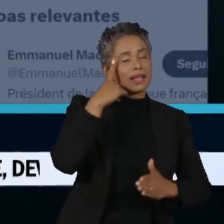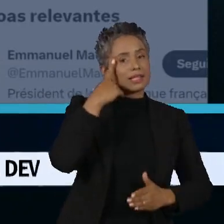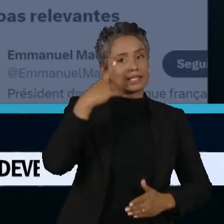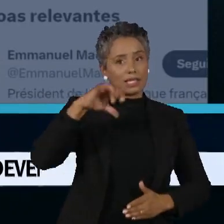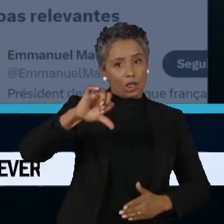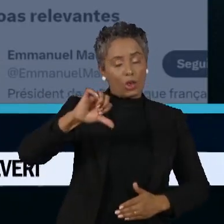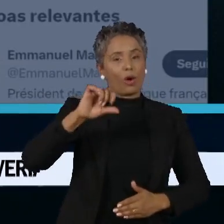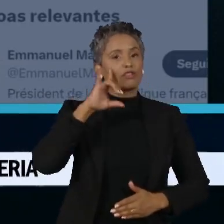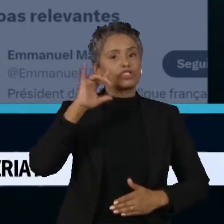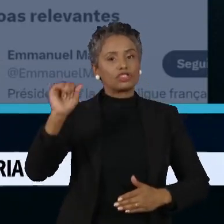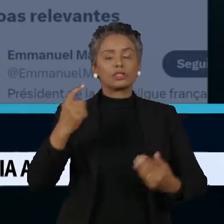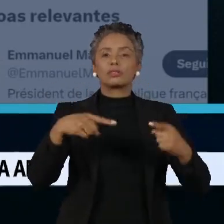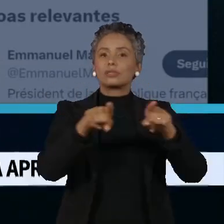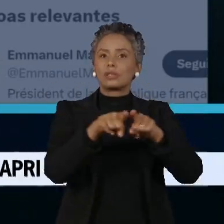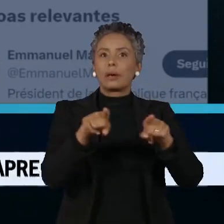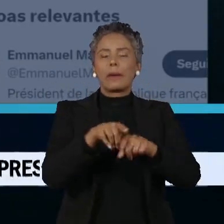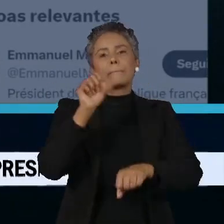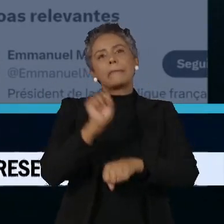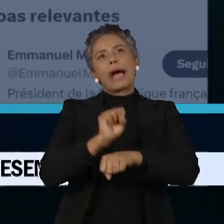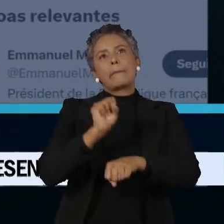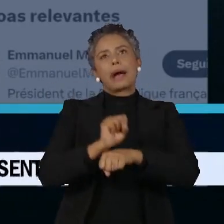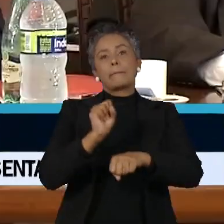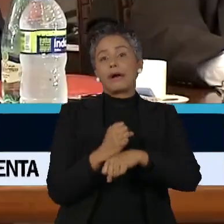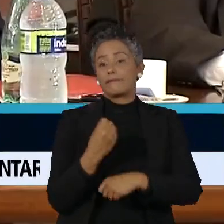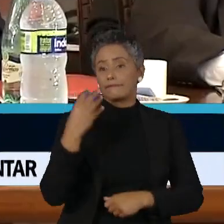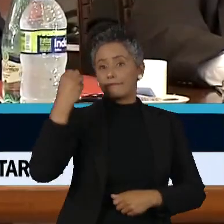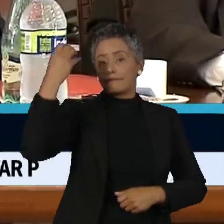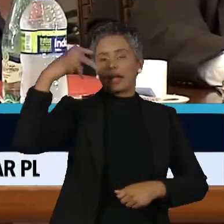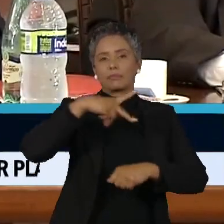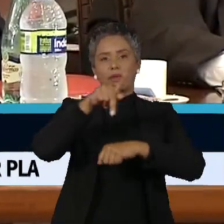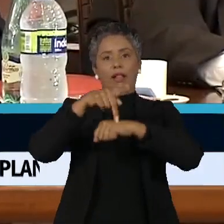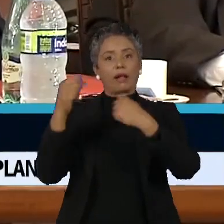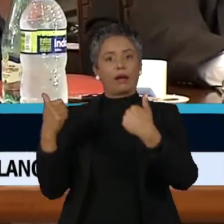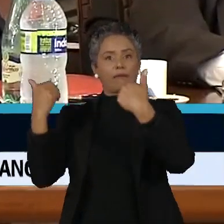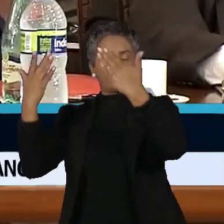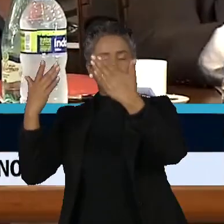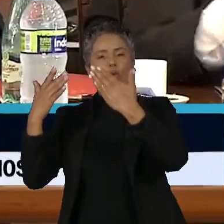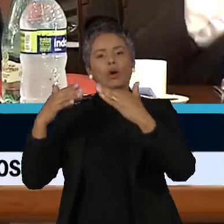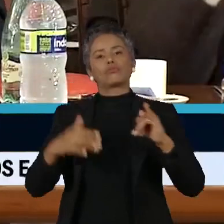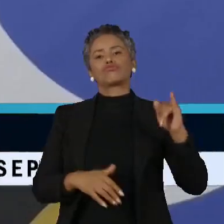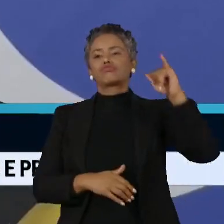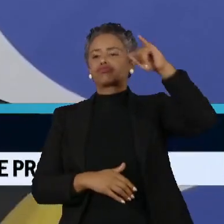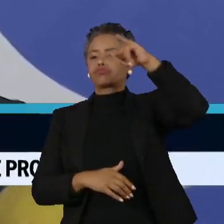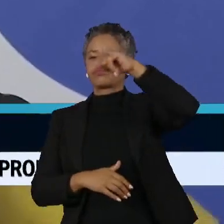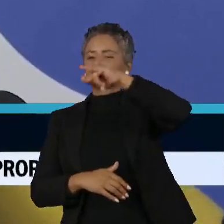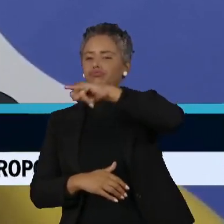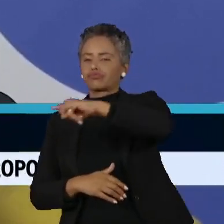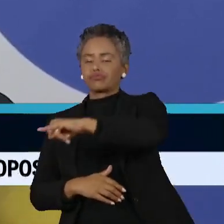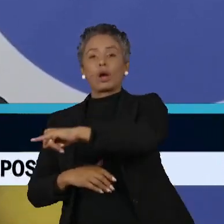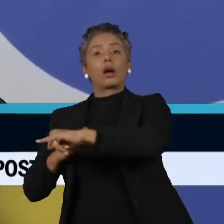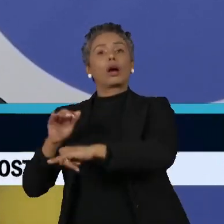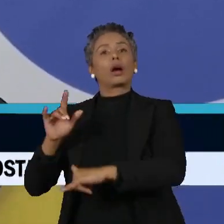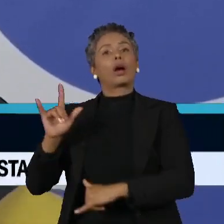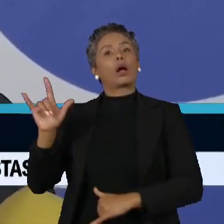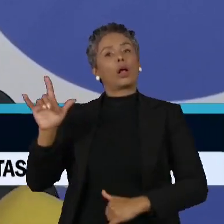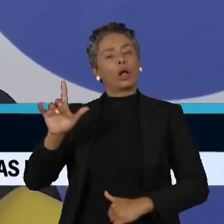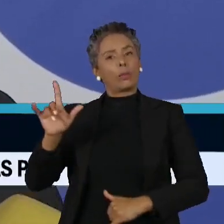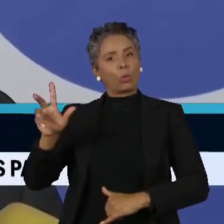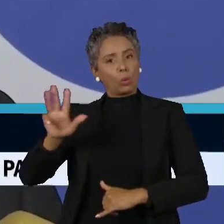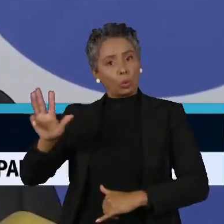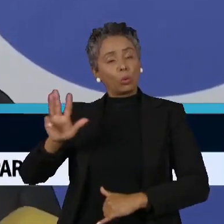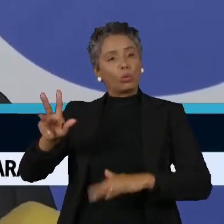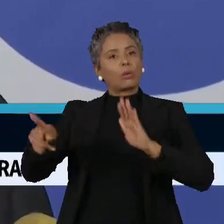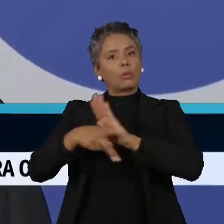A contagem regressiva para a próxima viagem internacional do presidente Luiz Inácio Lula da Silva foi aberta pelo chefe de Estado